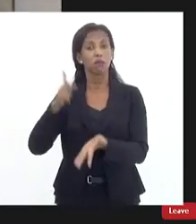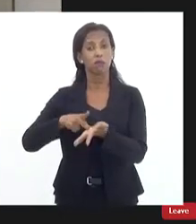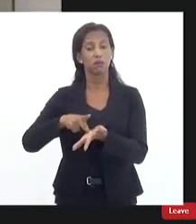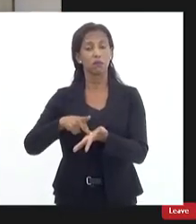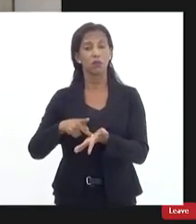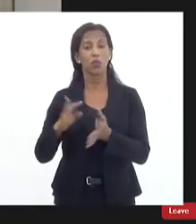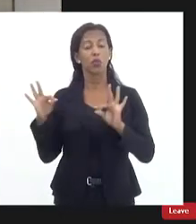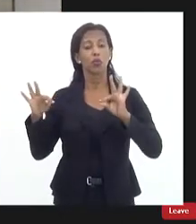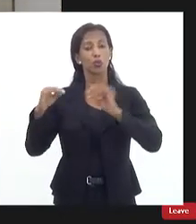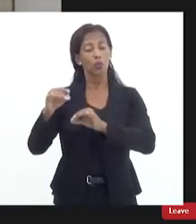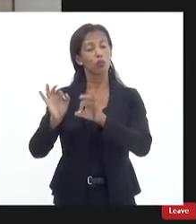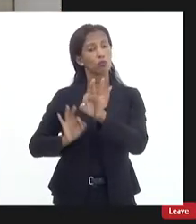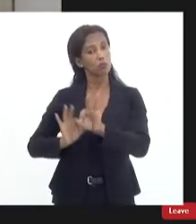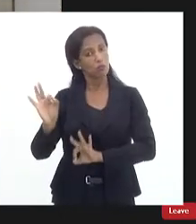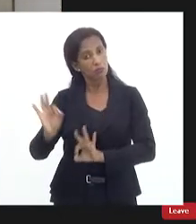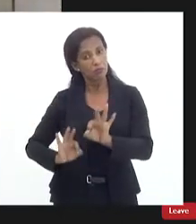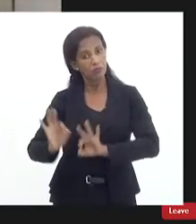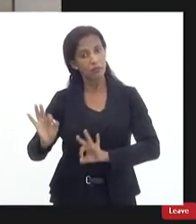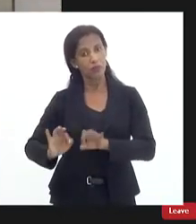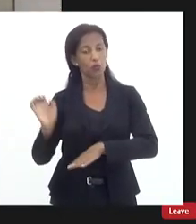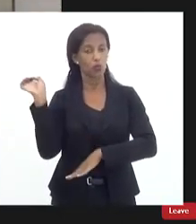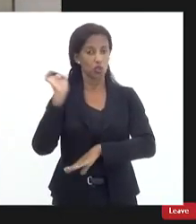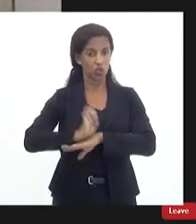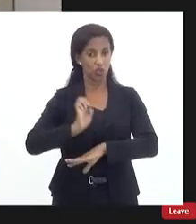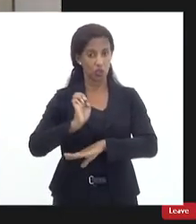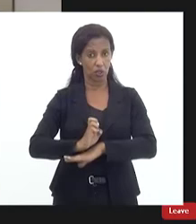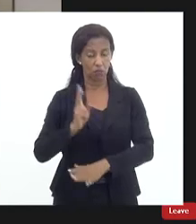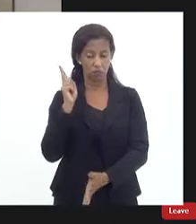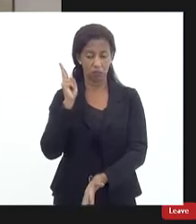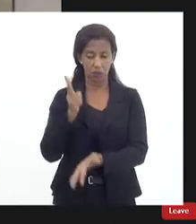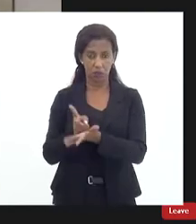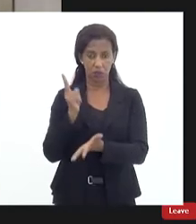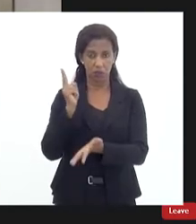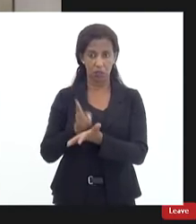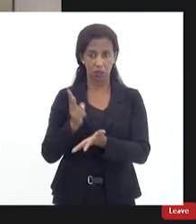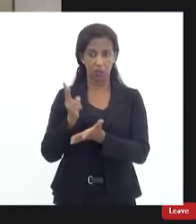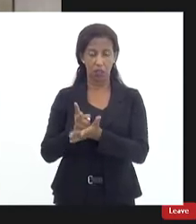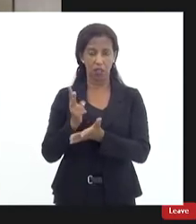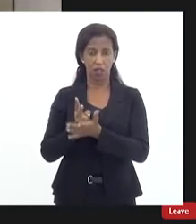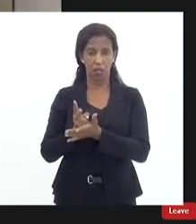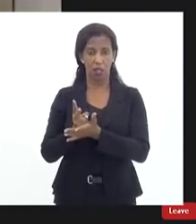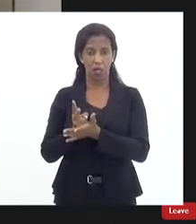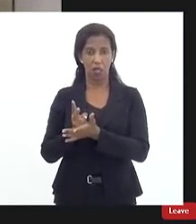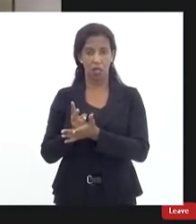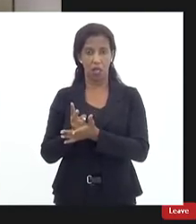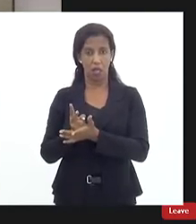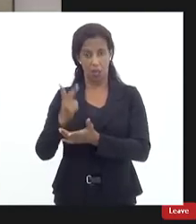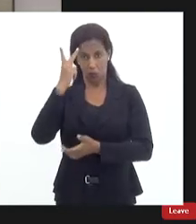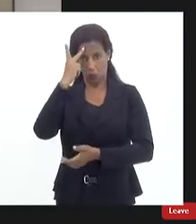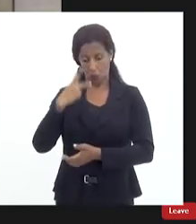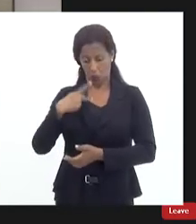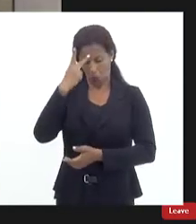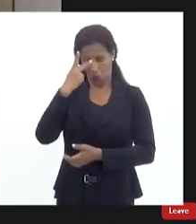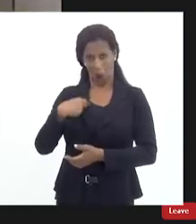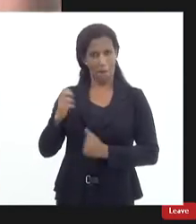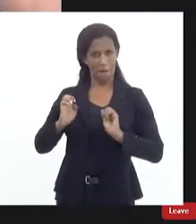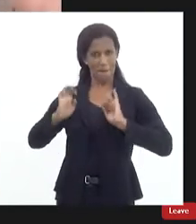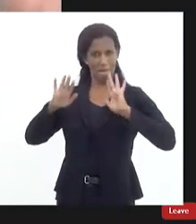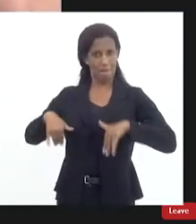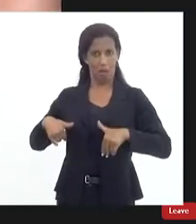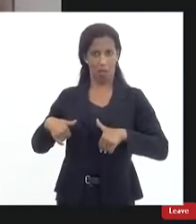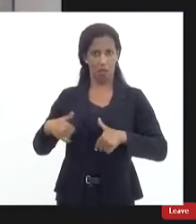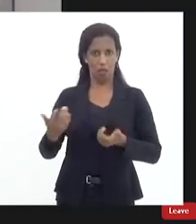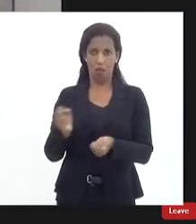todos os projetos no estado seguem projetos que visam além do bem das pessoas logicamente que não é